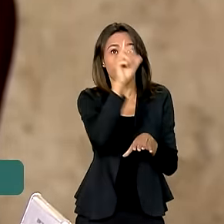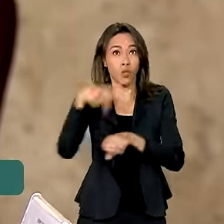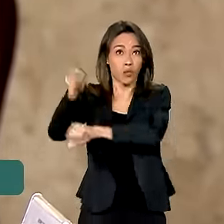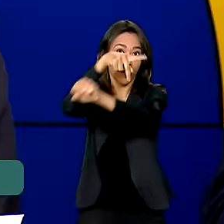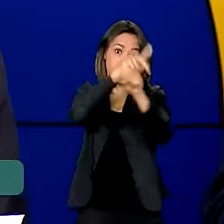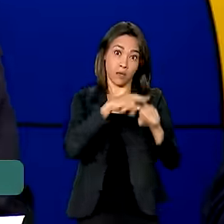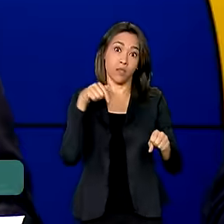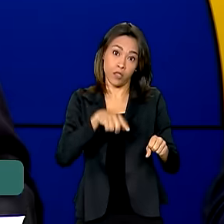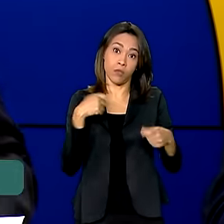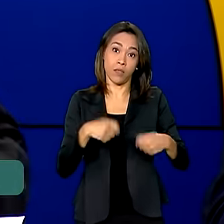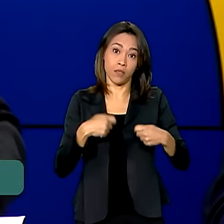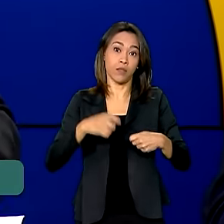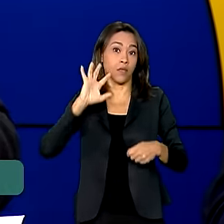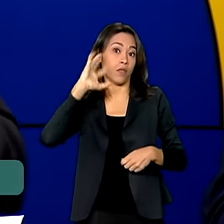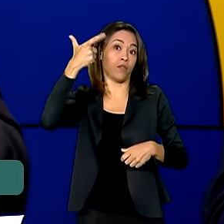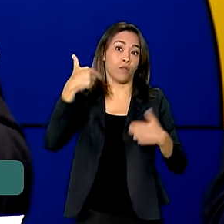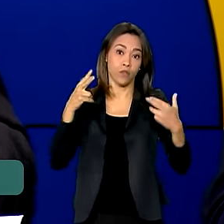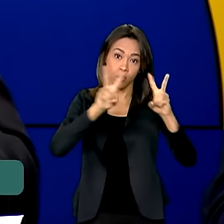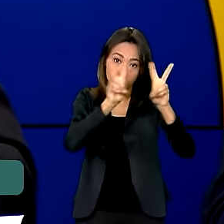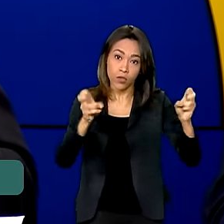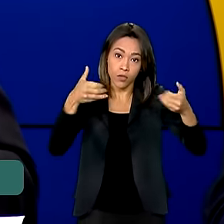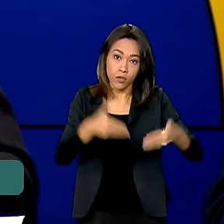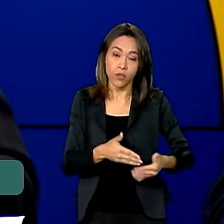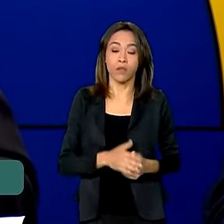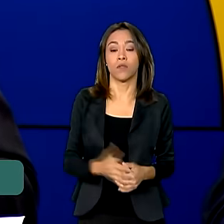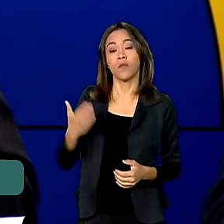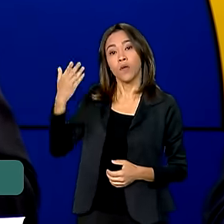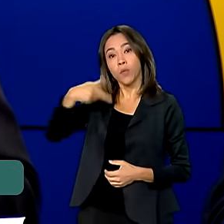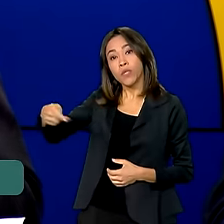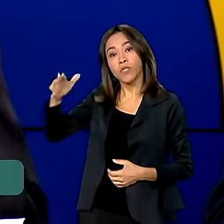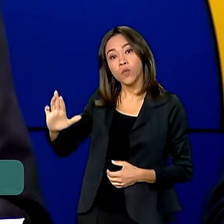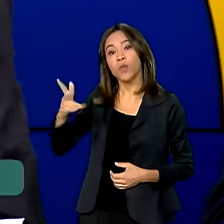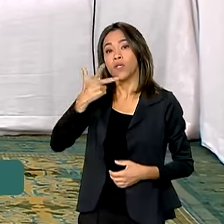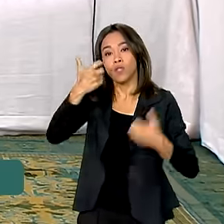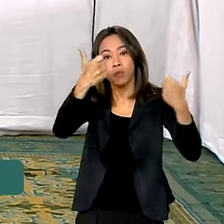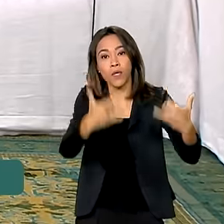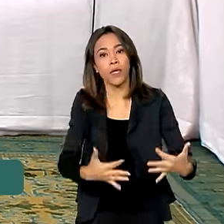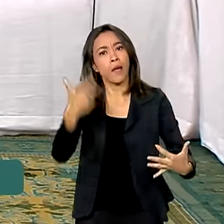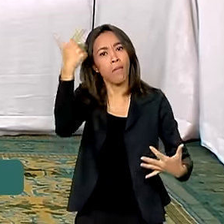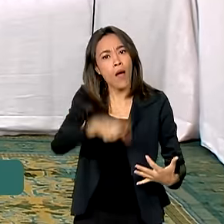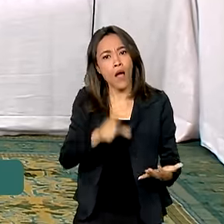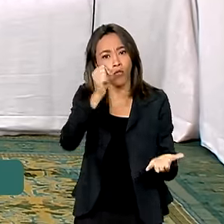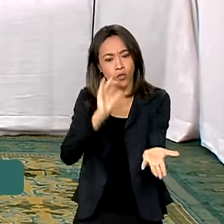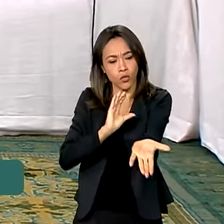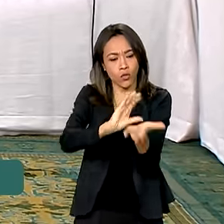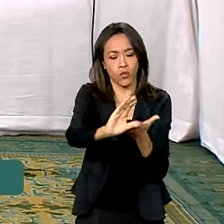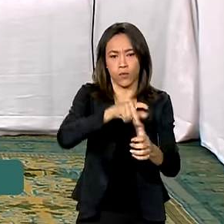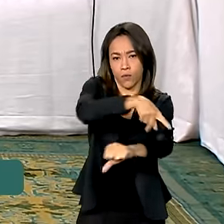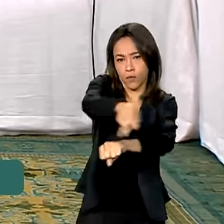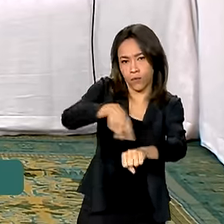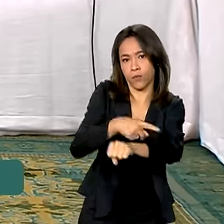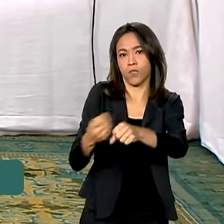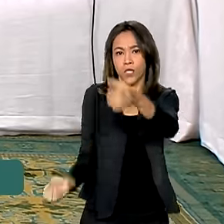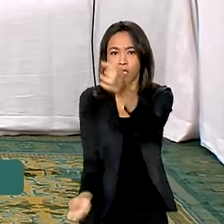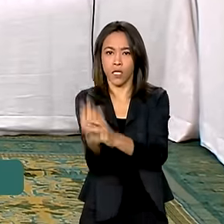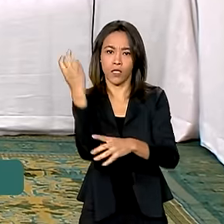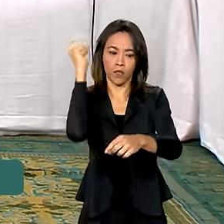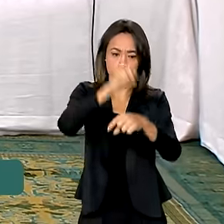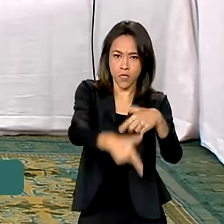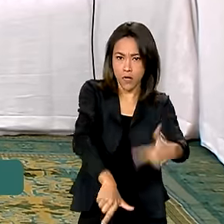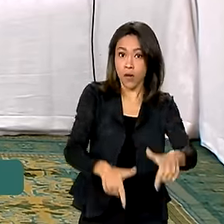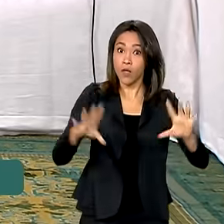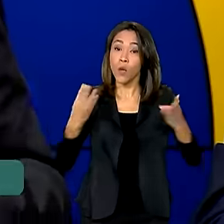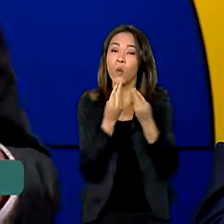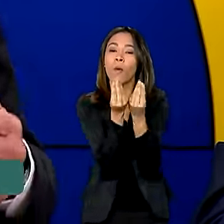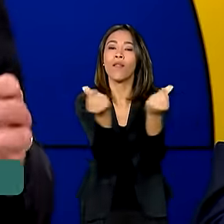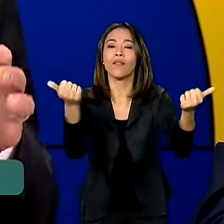nós estamos tomando. Para o presidente Lula, são mais investimentos no país, geração de emprego, renda e qualidade de vida para o